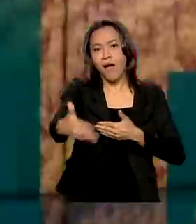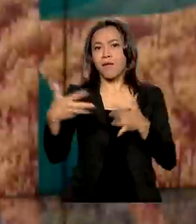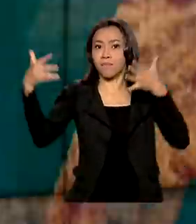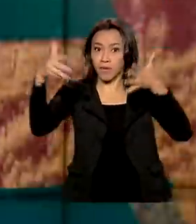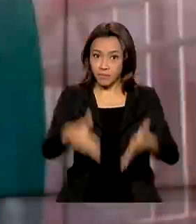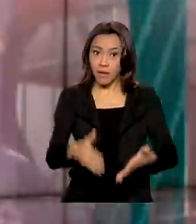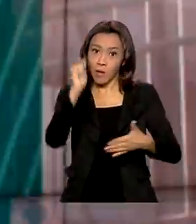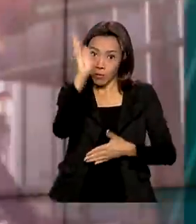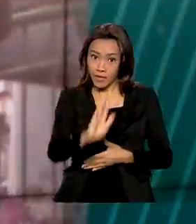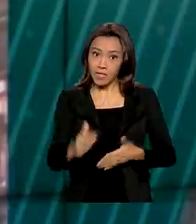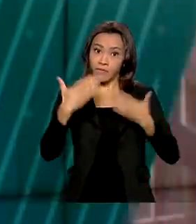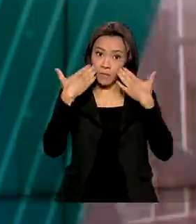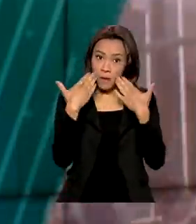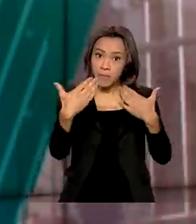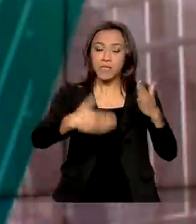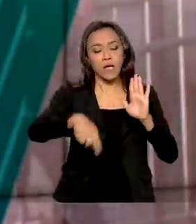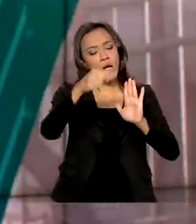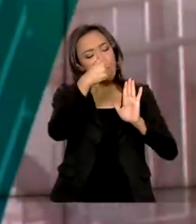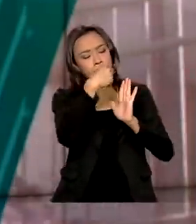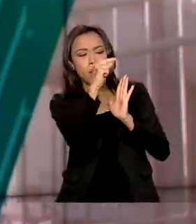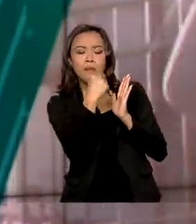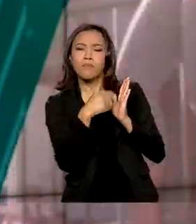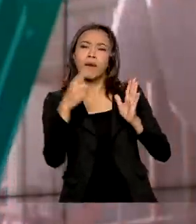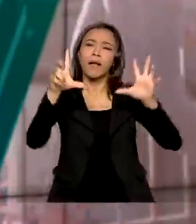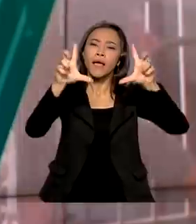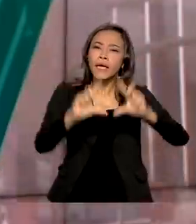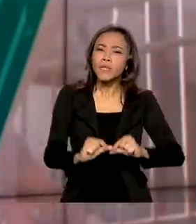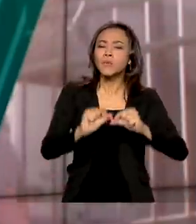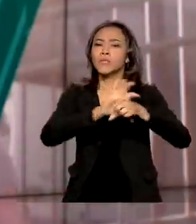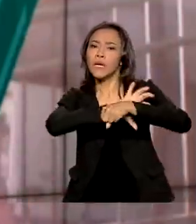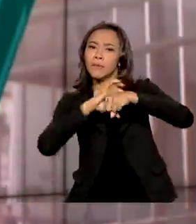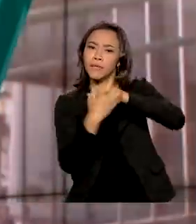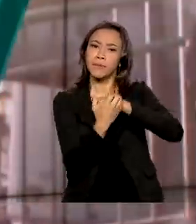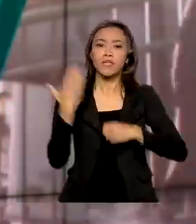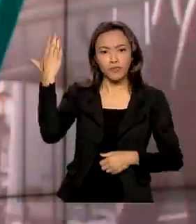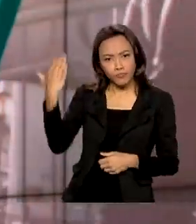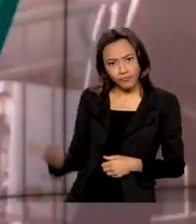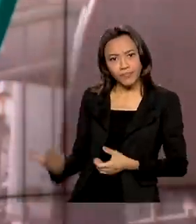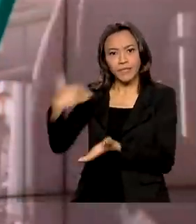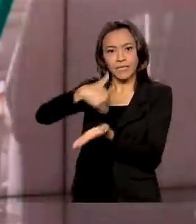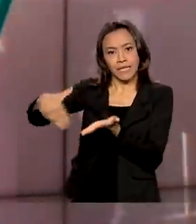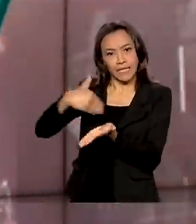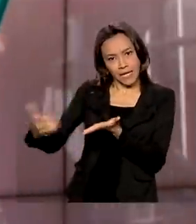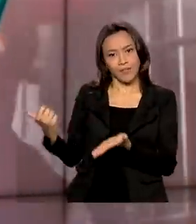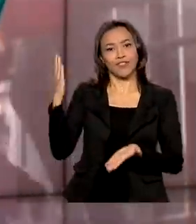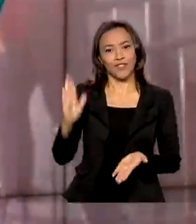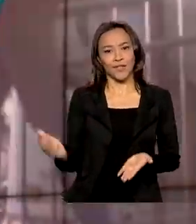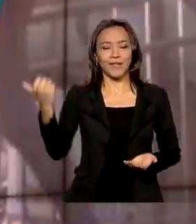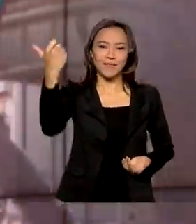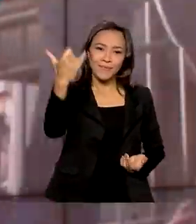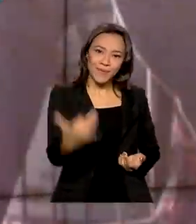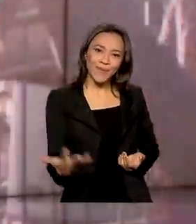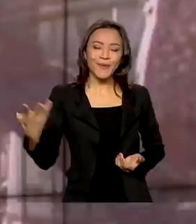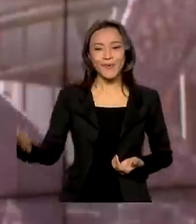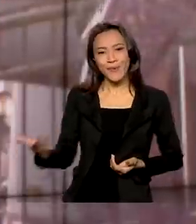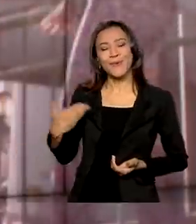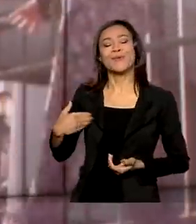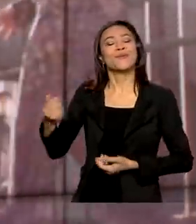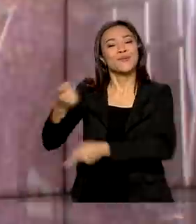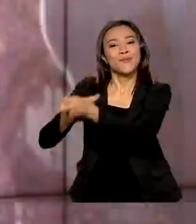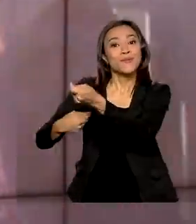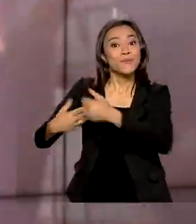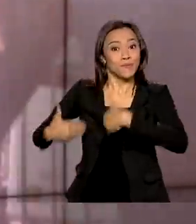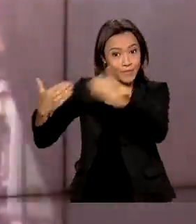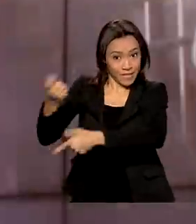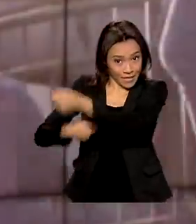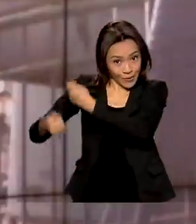tomadas para reduzir os efeitos da pandemia, como explicou o secretário de Produtividade e Competitividade do Ministério da Economia, Carlos